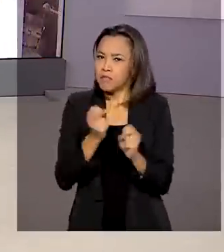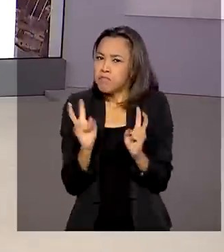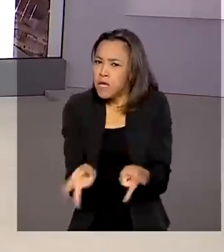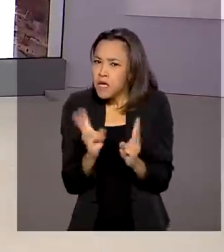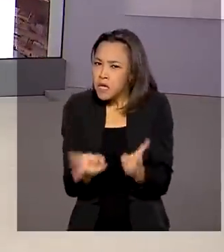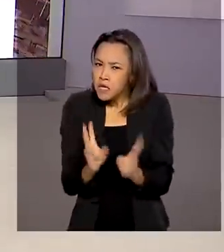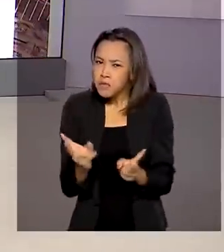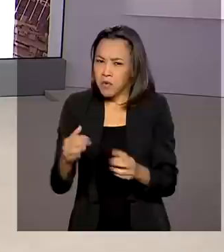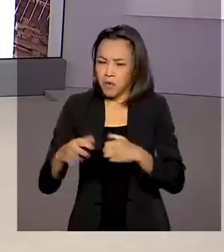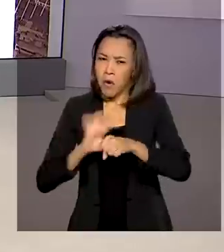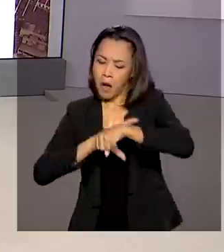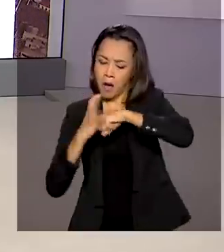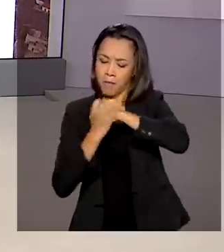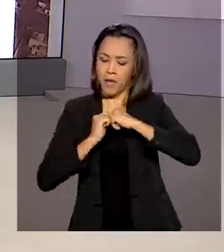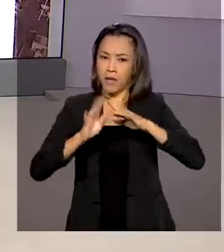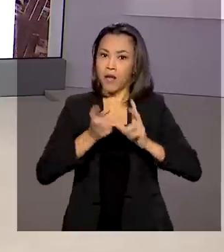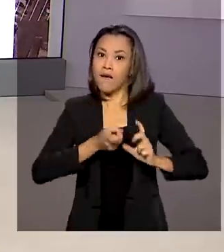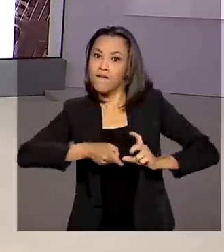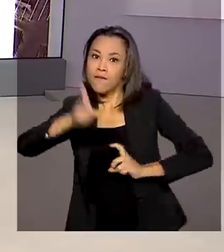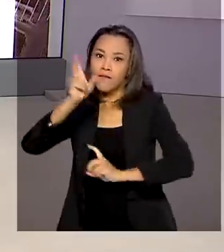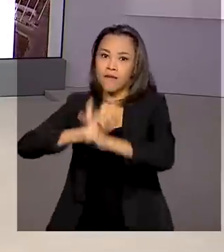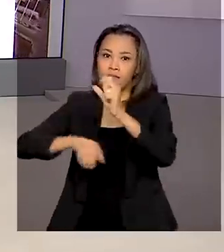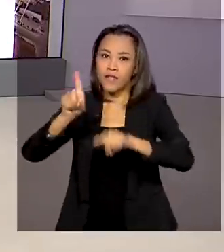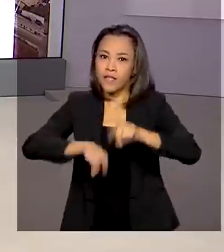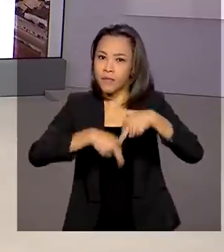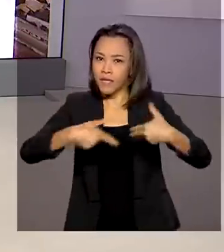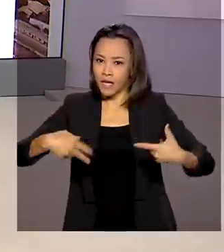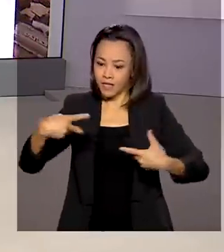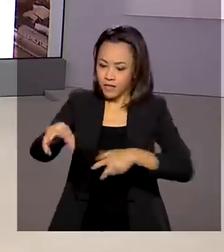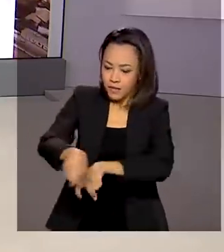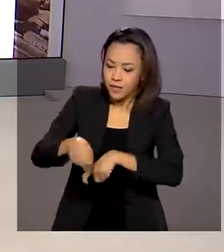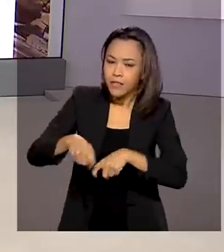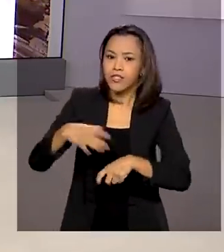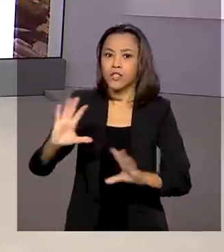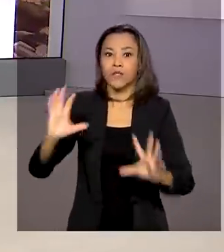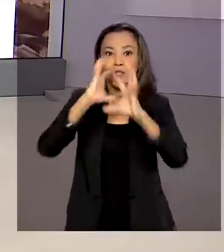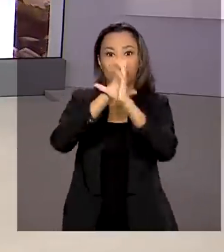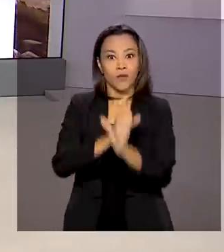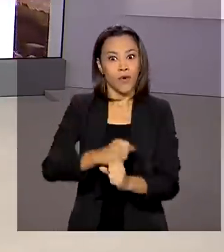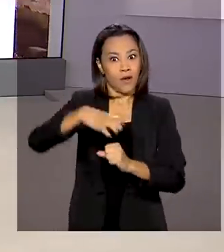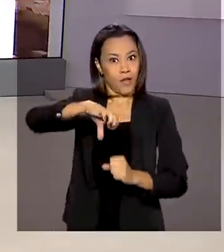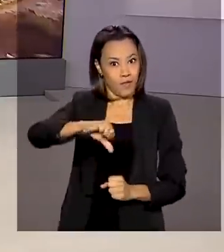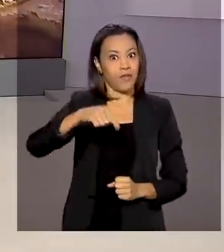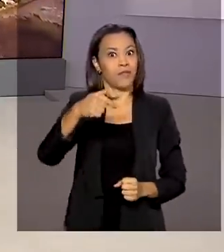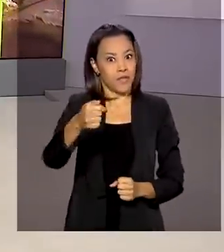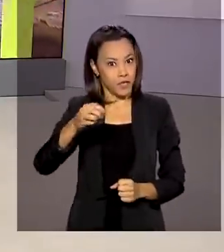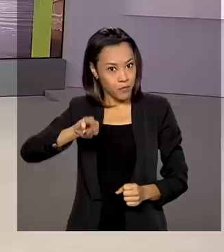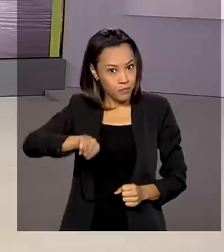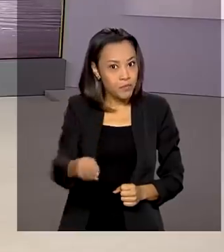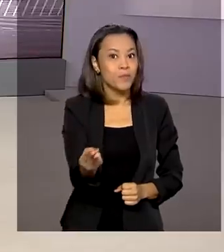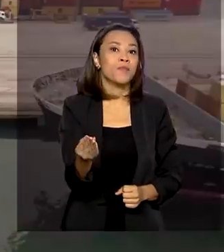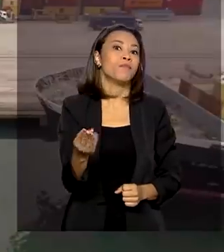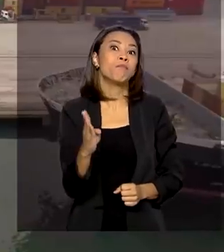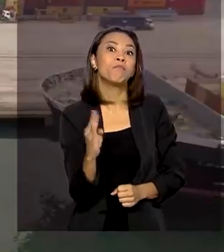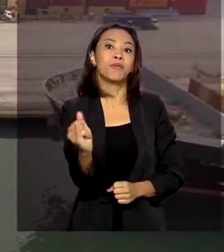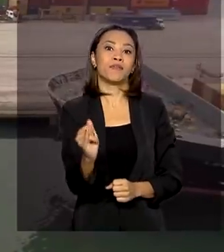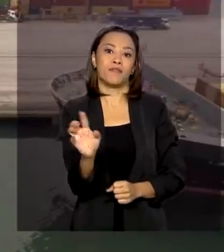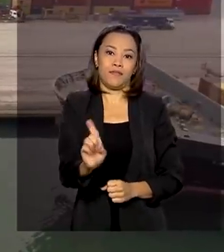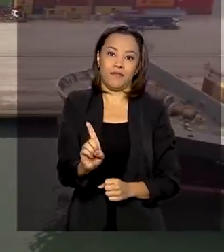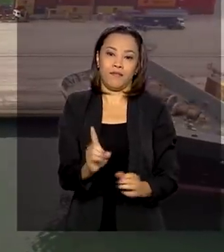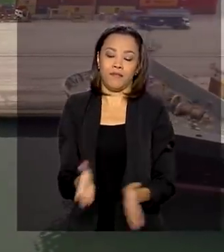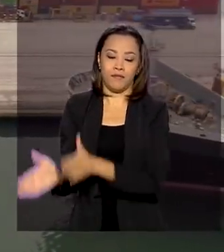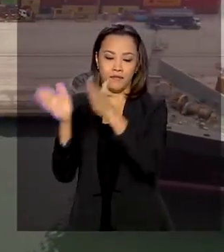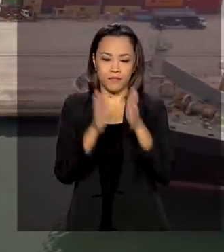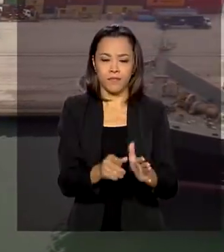as exportações de produtos agropecuários já somaram mais de 97 bilhões de dólares. De